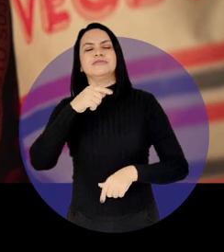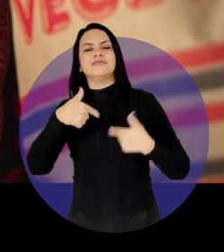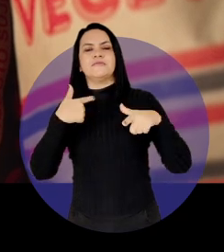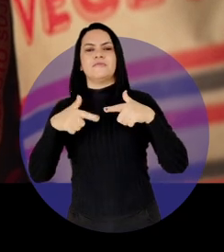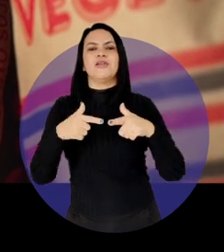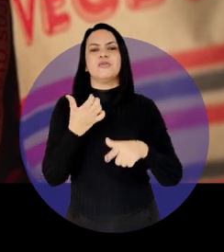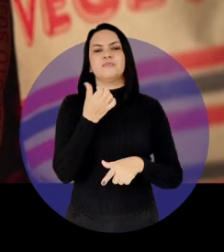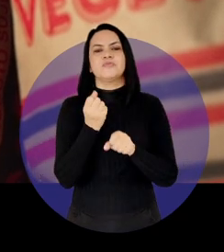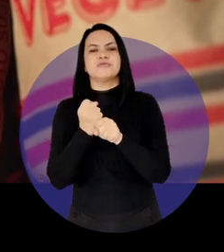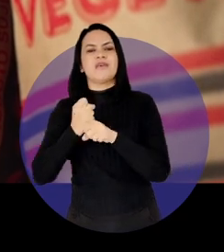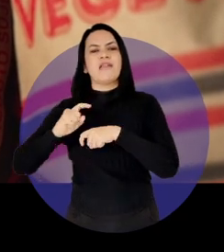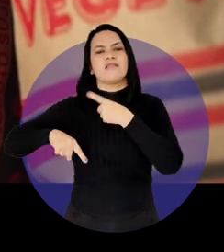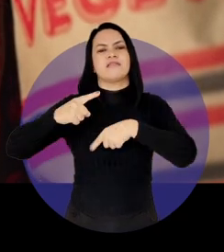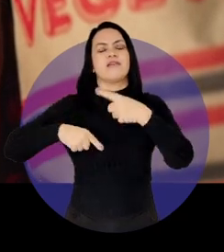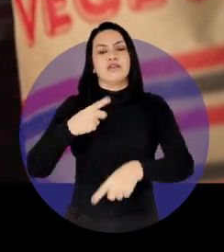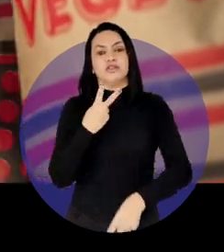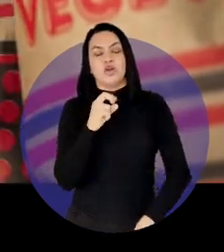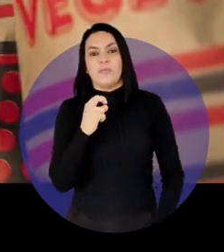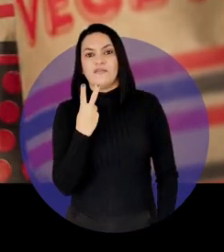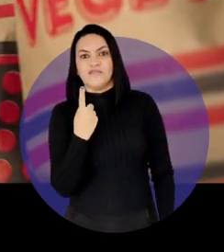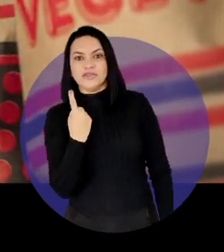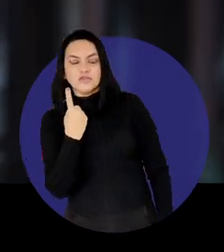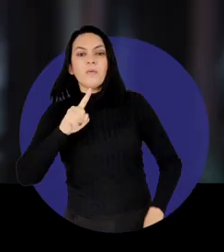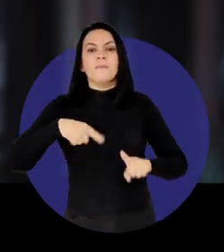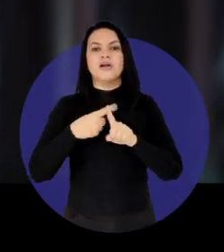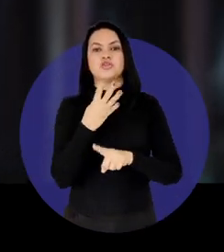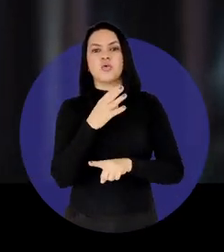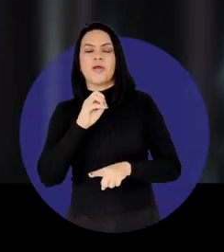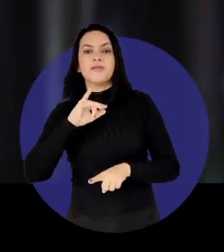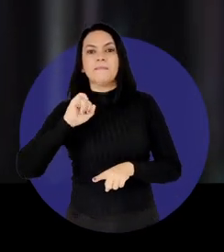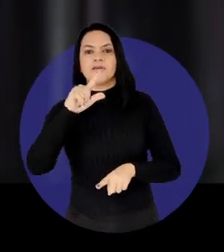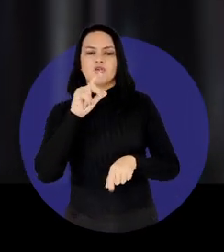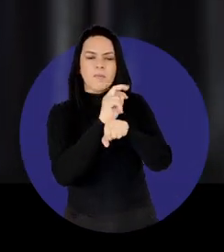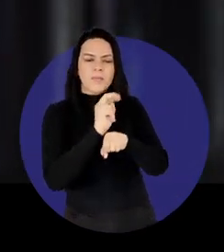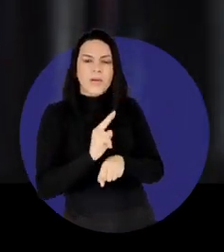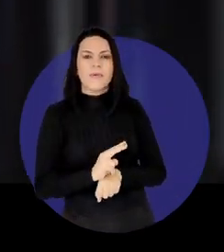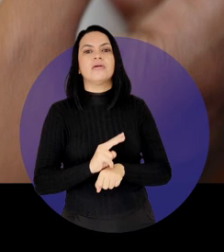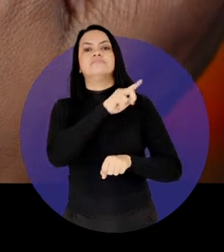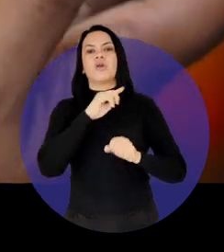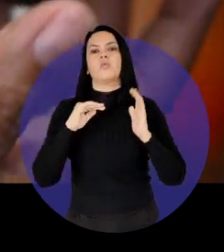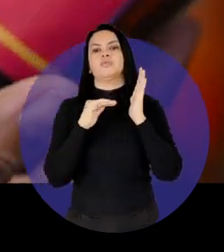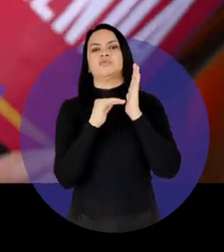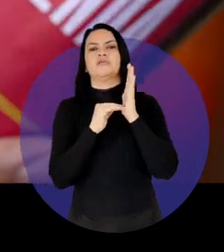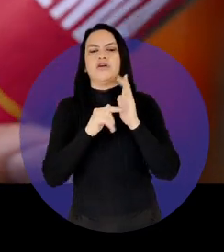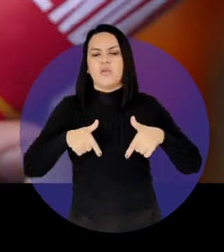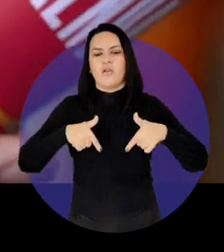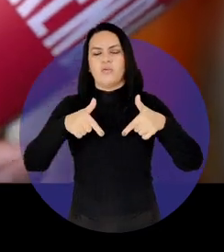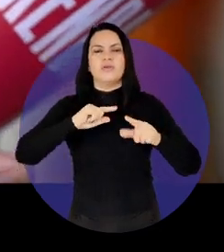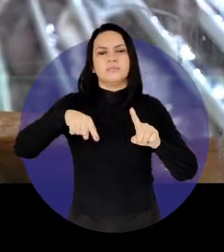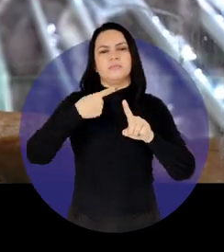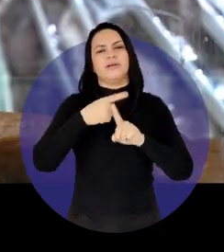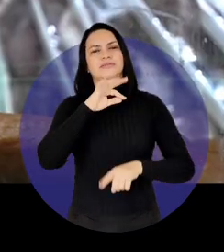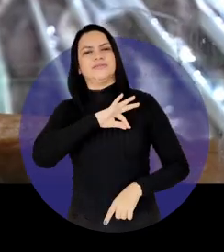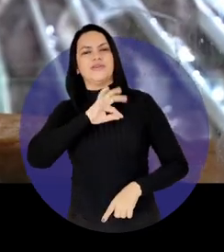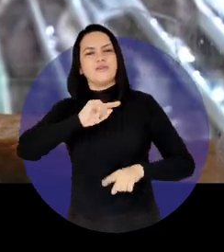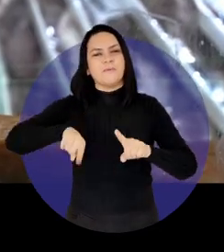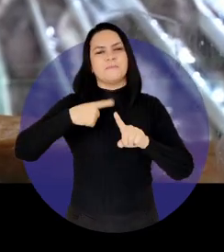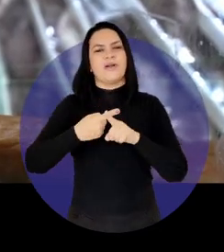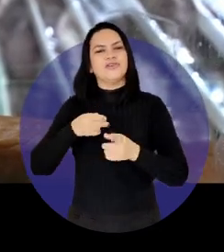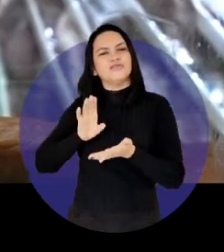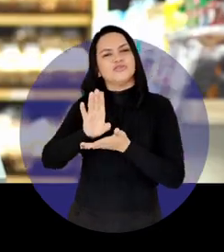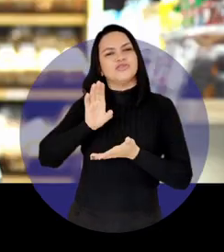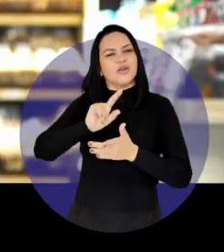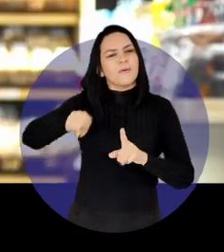Só em 2021 foram mais de 40 mil novas vagas formais. No Senado, ele vai lutar por mais renda, mais